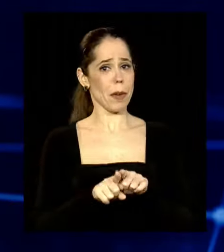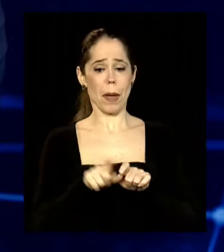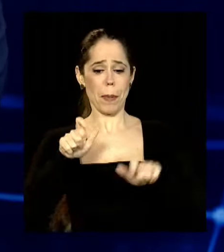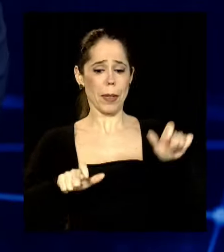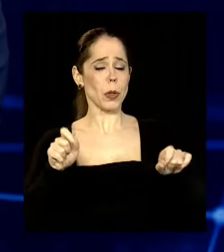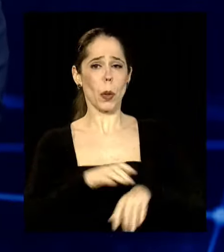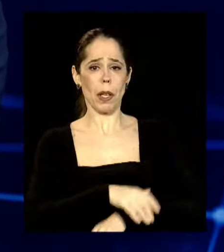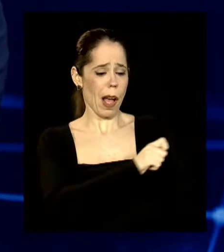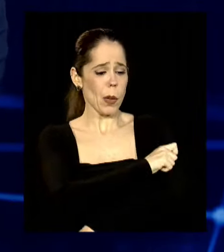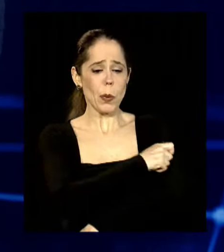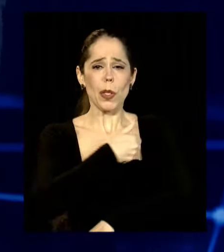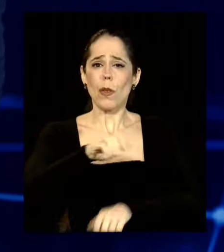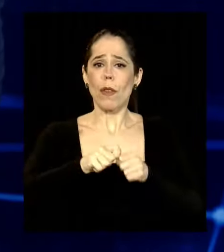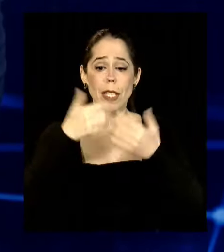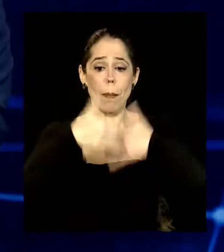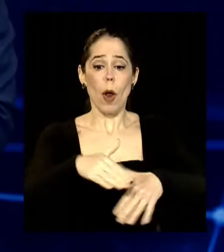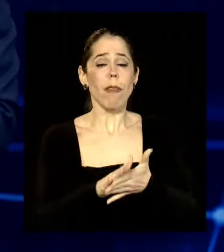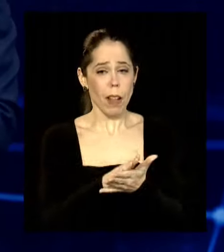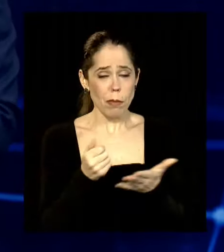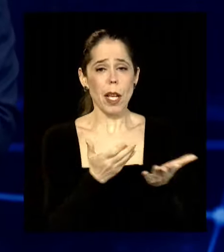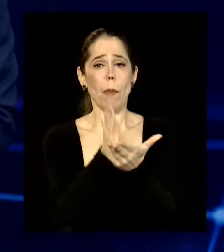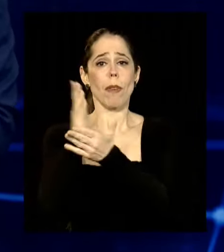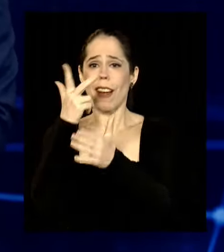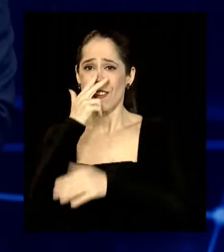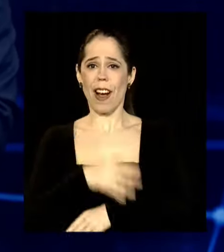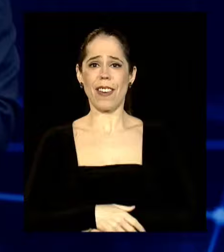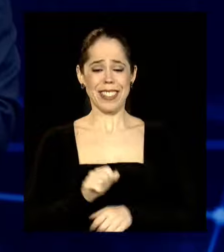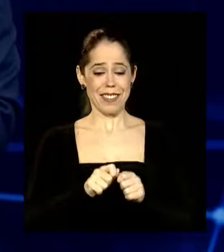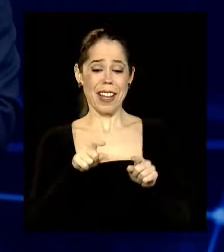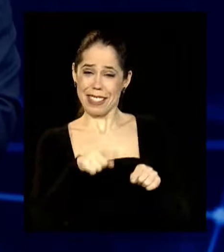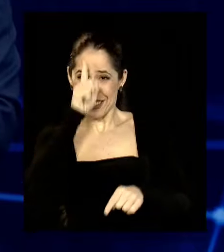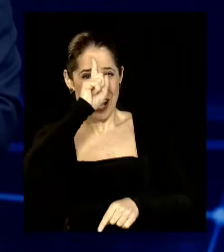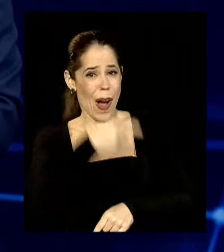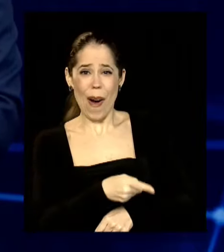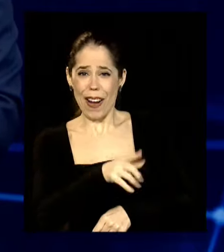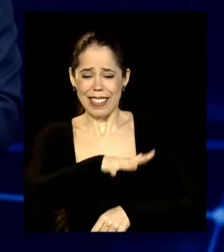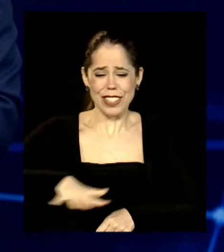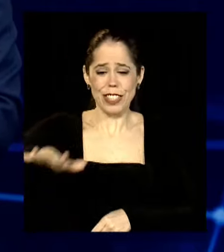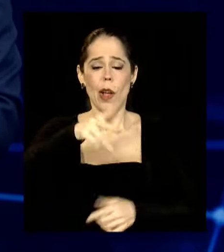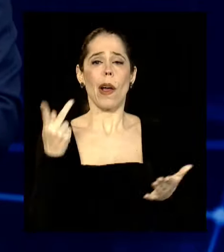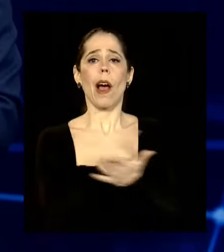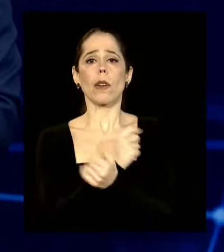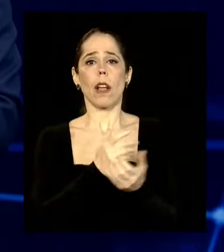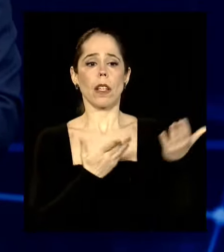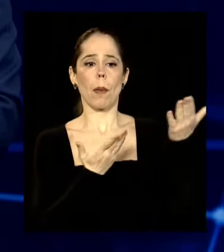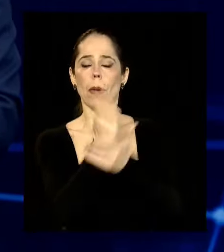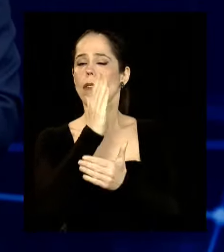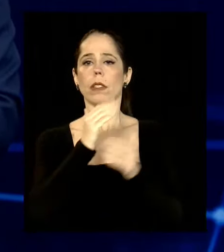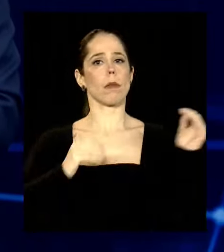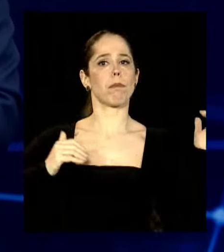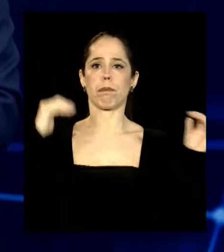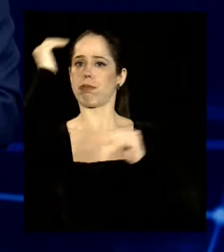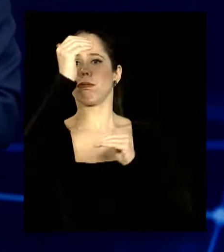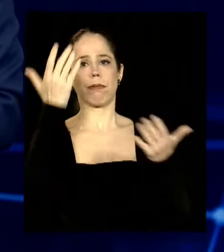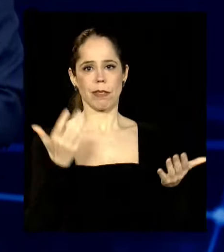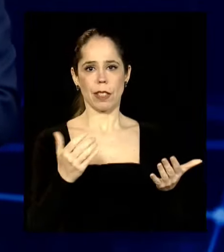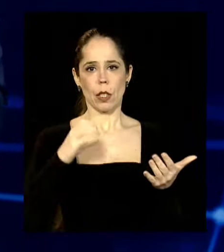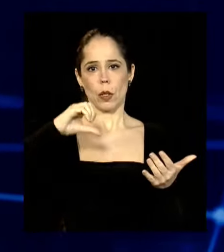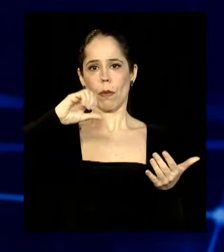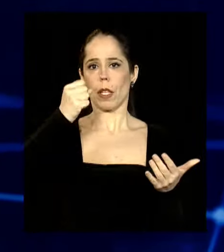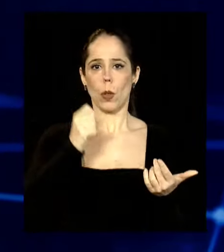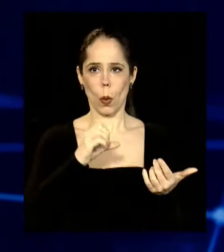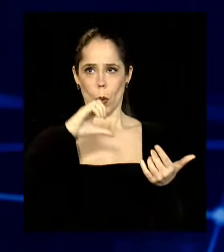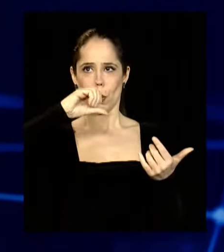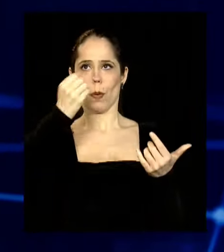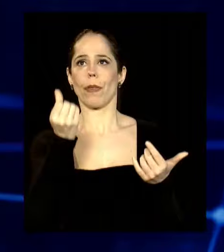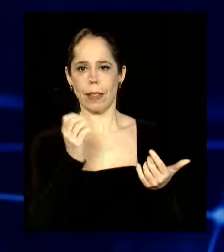Quando faz isso, quando dá esta ordem, os índices de aprovação saltam para 98, 96 e 86. Como